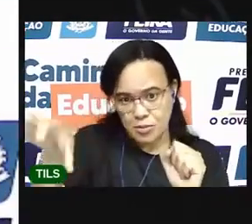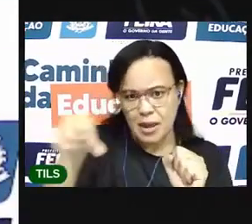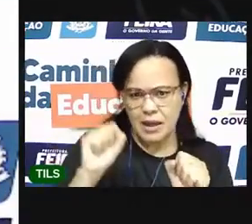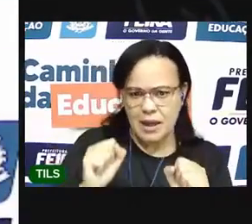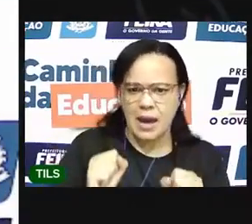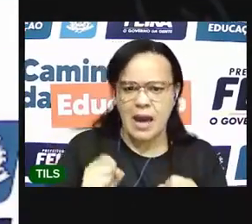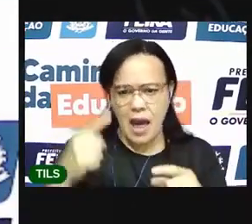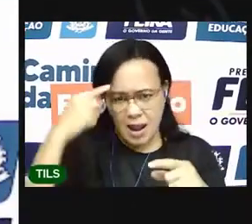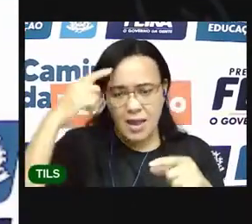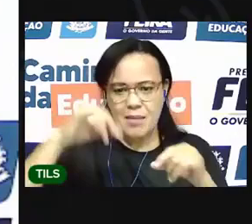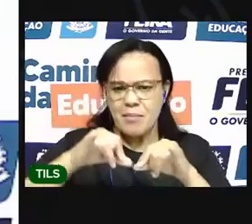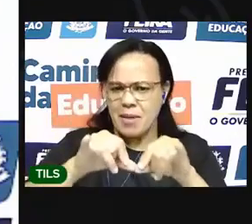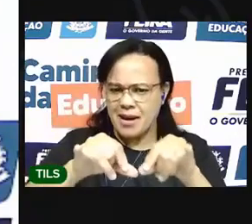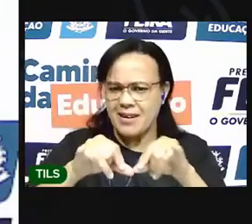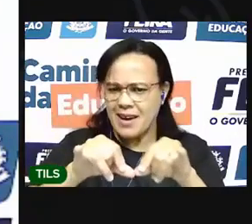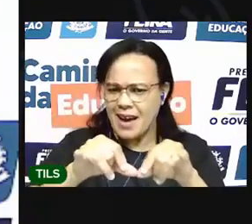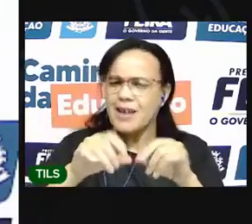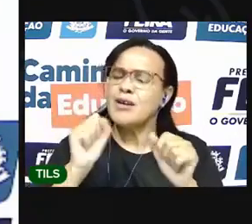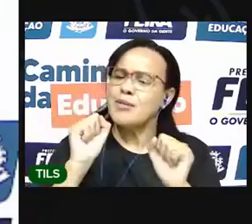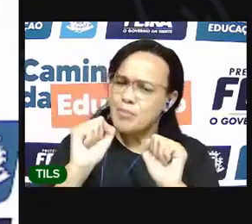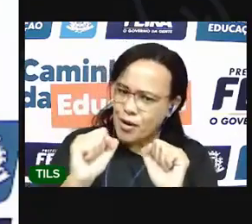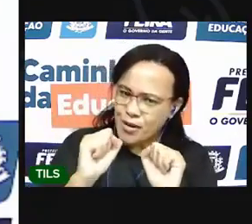E já deixa aí separar.